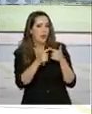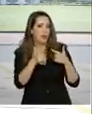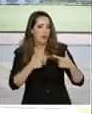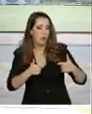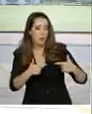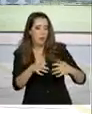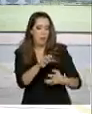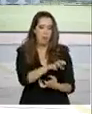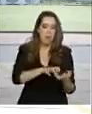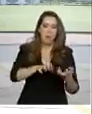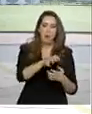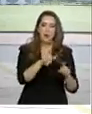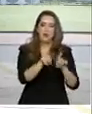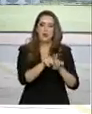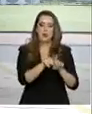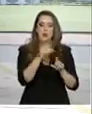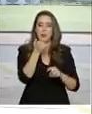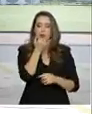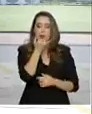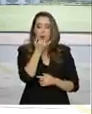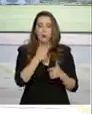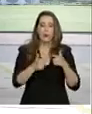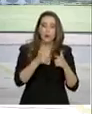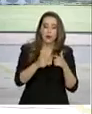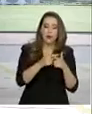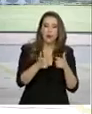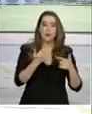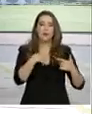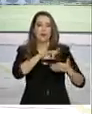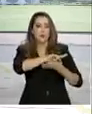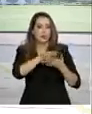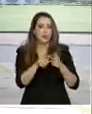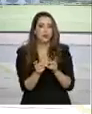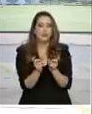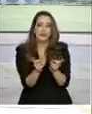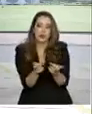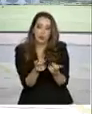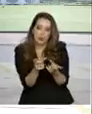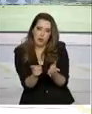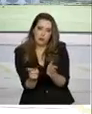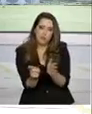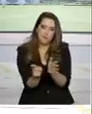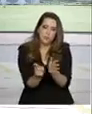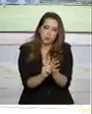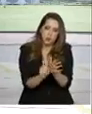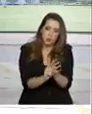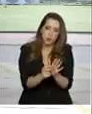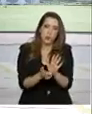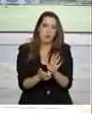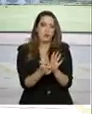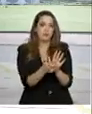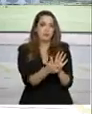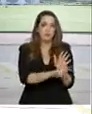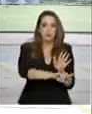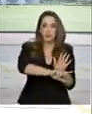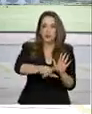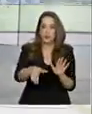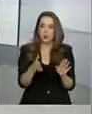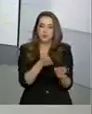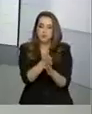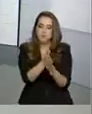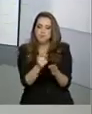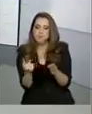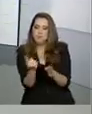e coibir o tráfico de drogas, contrabando armas e munições na região da fronteira. Renata, voltamos com você.